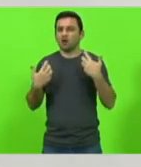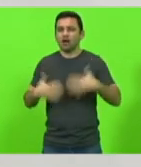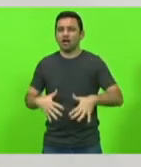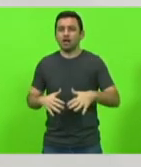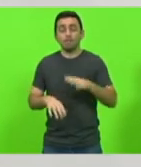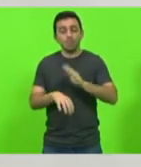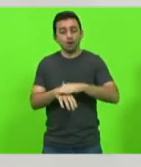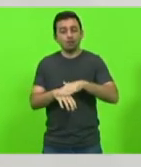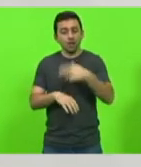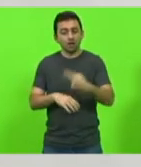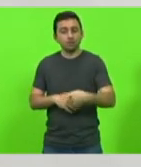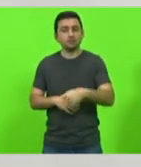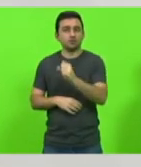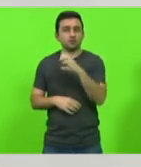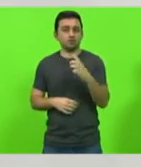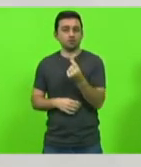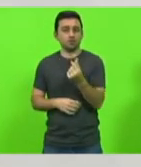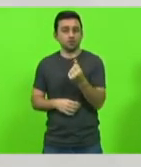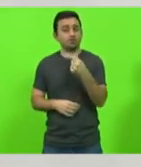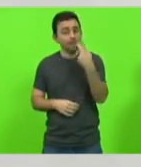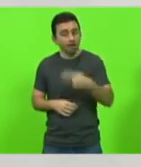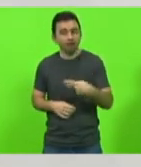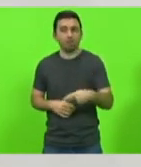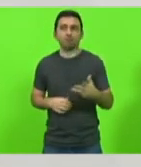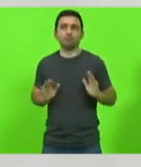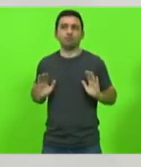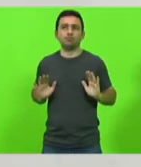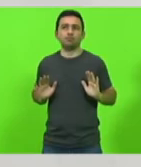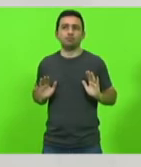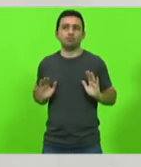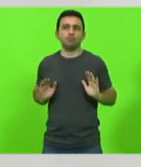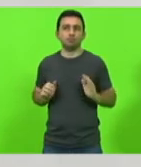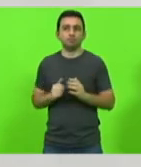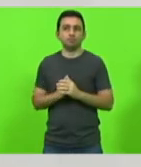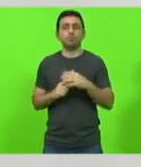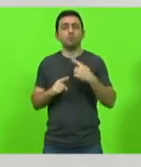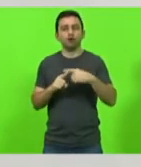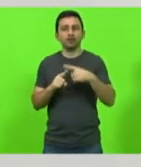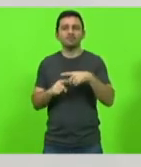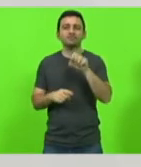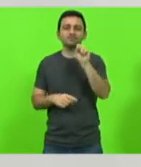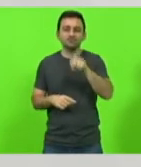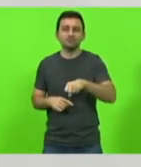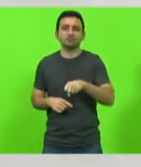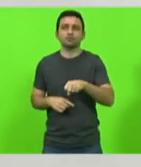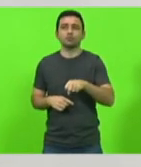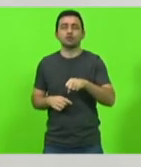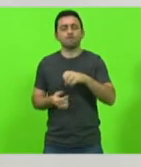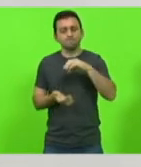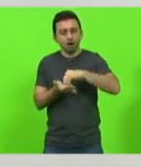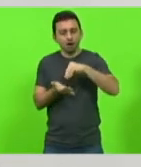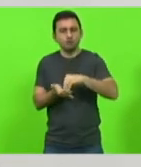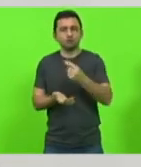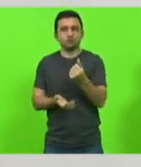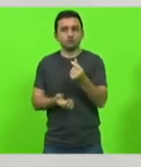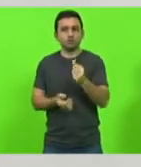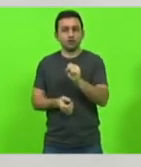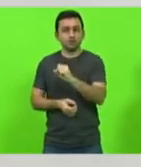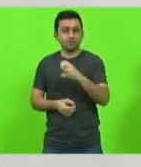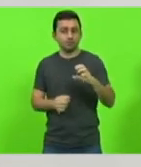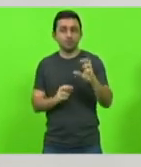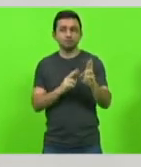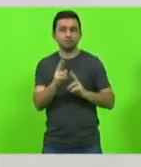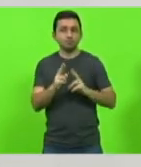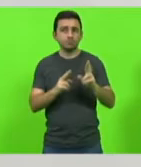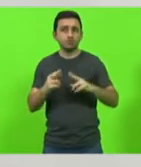Santa Catarina para os catarinenses porque sim esse dinheiro está fazendo falta nas nossas SCs que deveriam